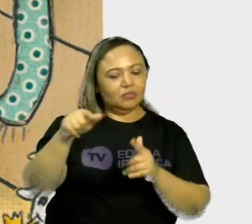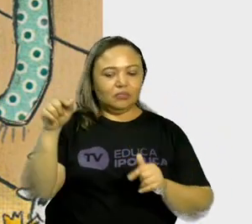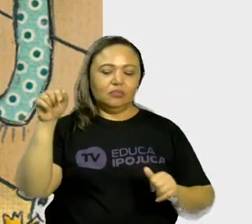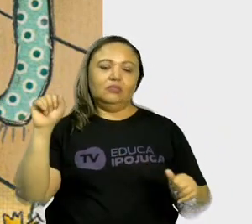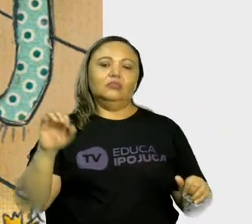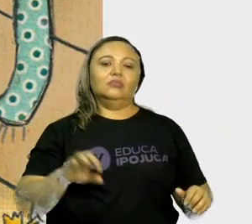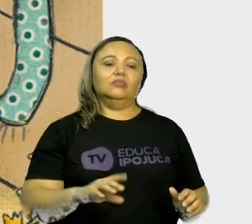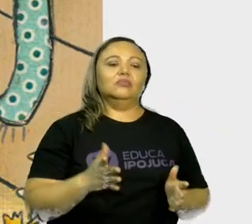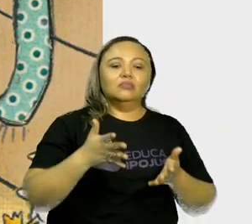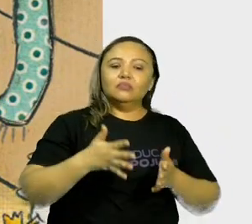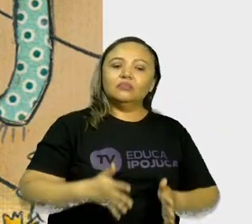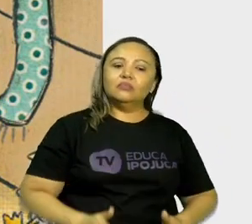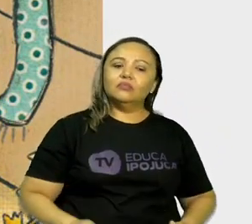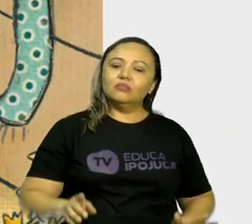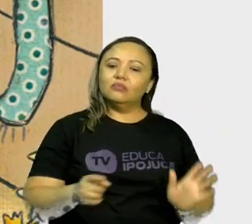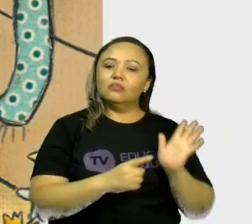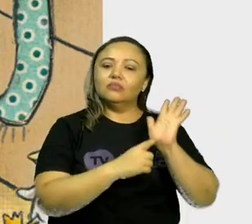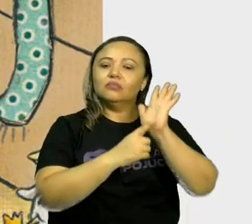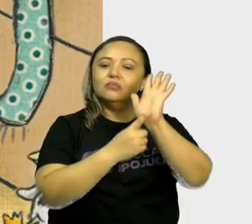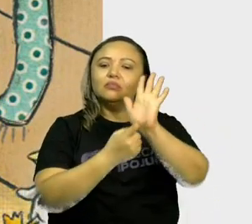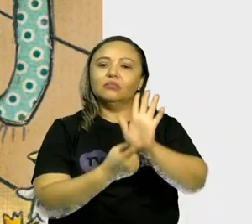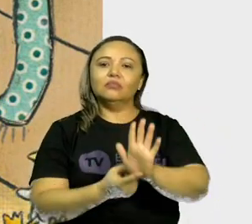e eu vou te mostrar.